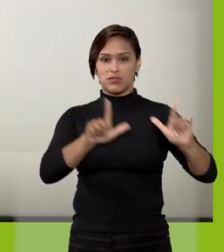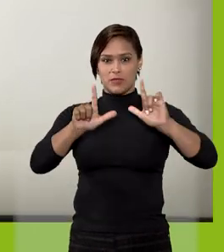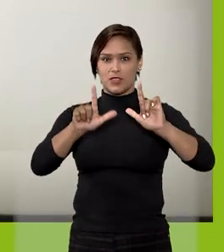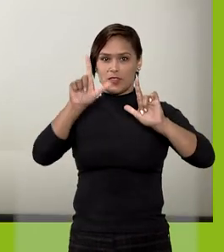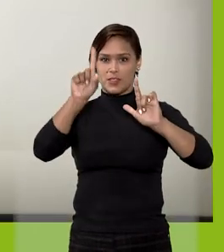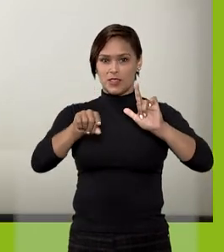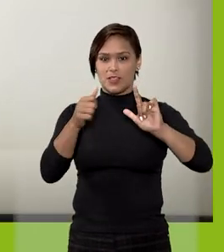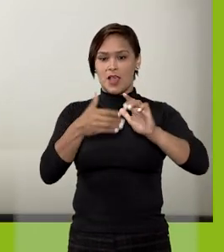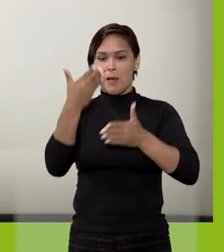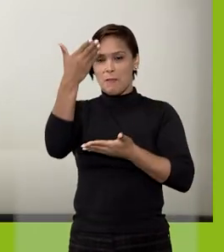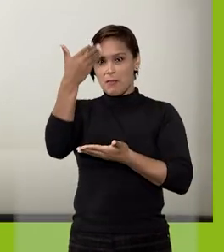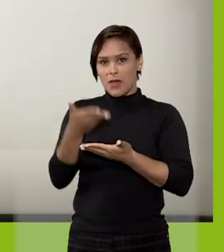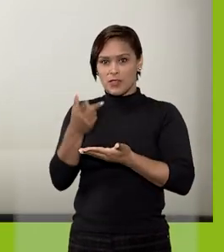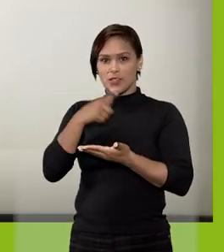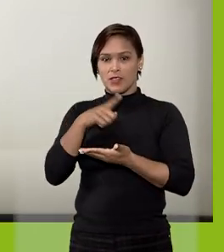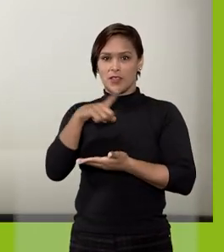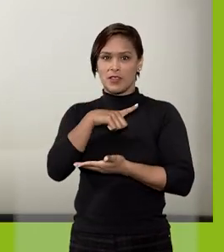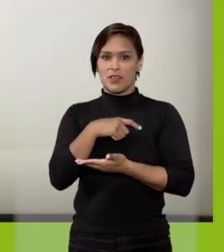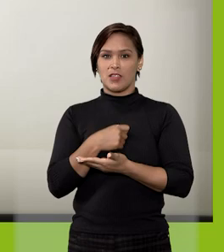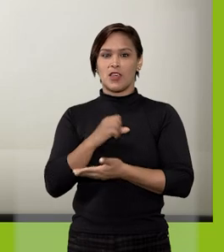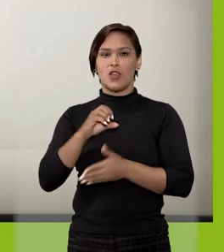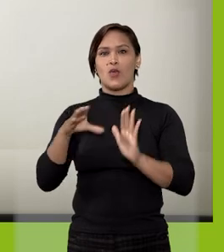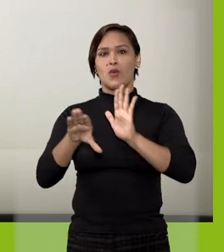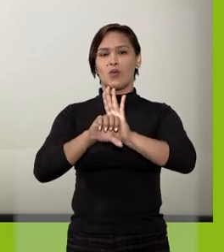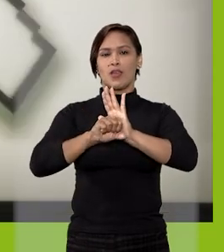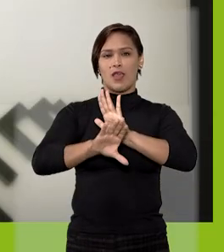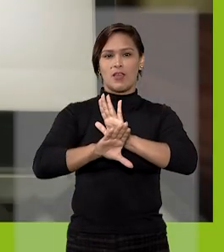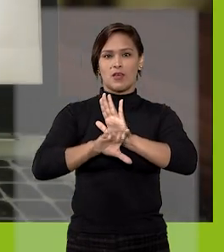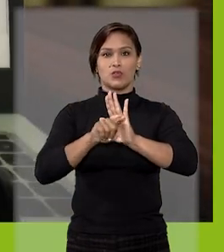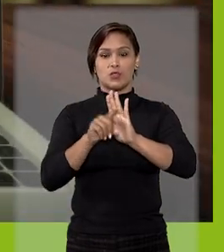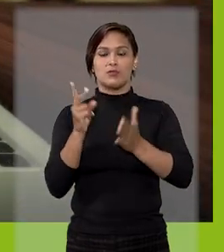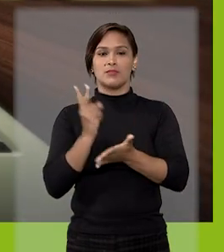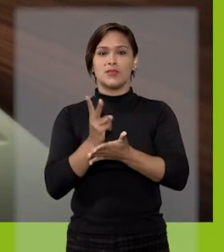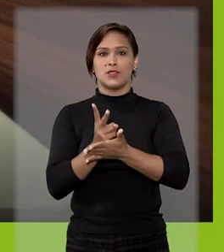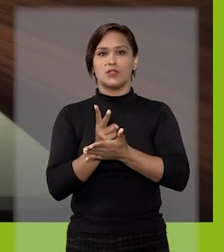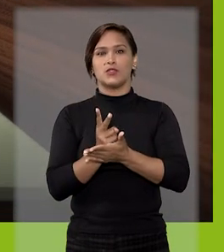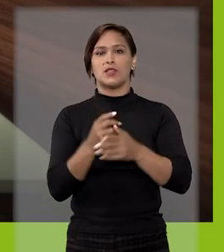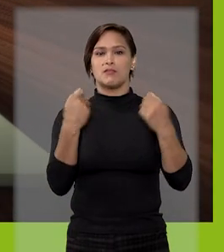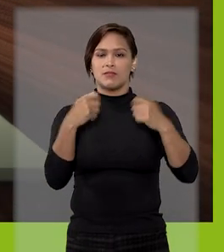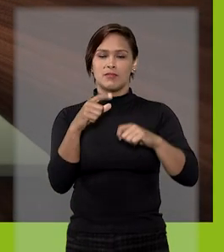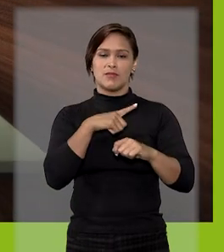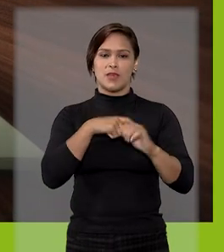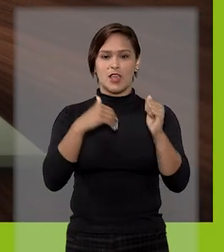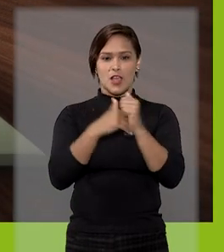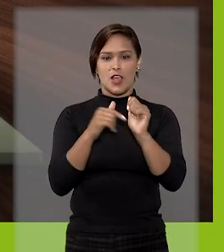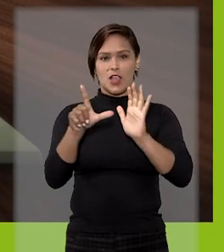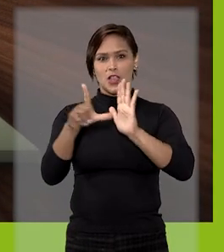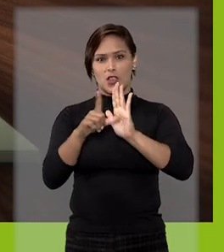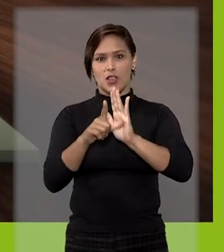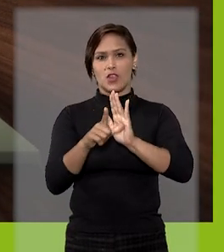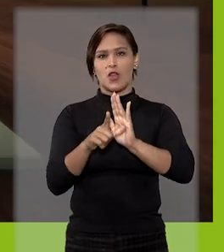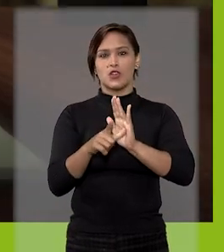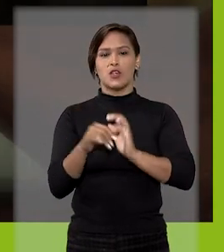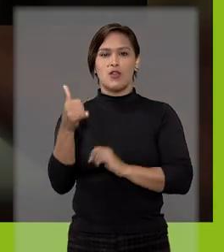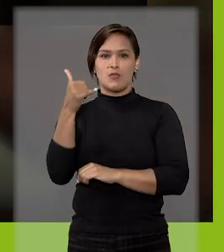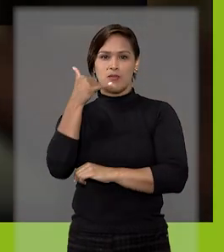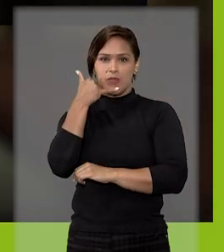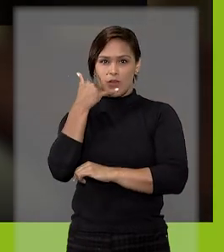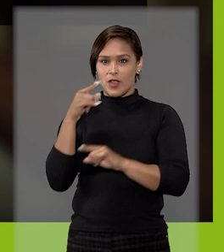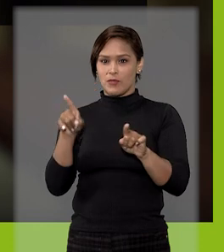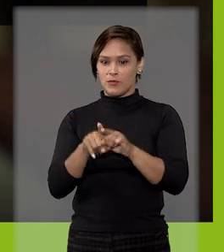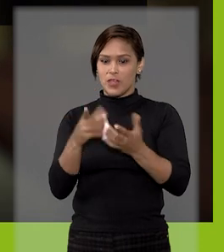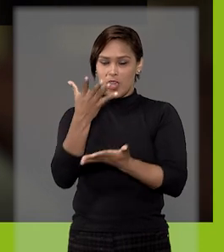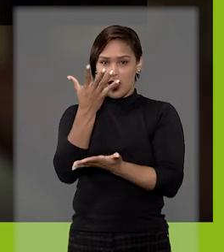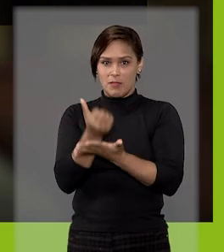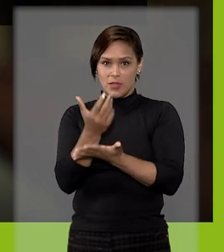visualizar esta página contendo um QR Code. Para continuar, é necessário acessar a loja do seu smartphone e instalar